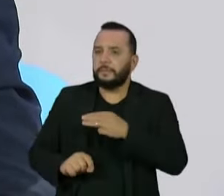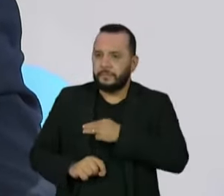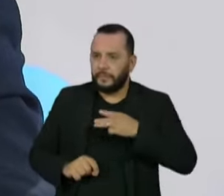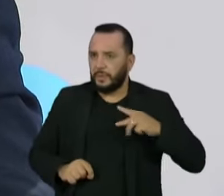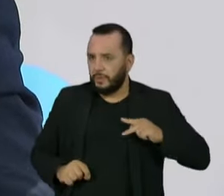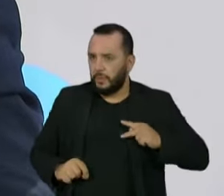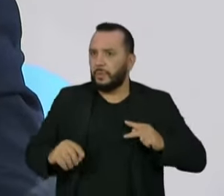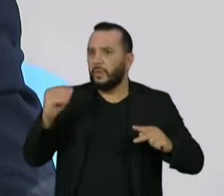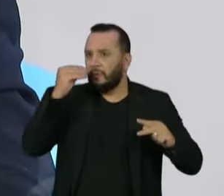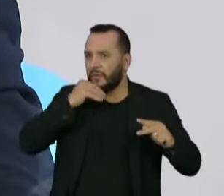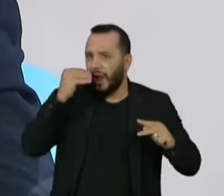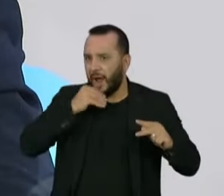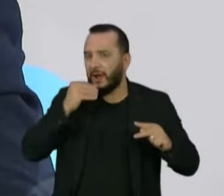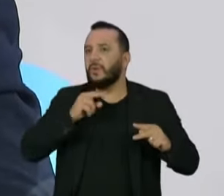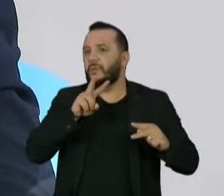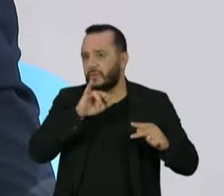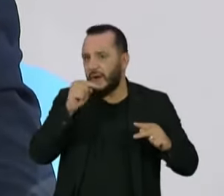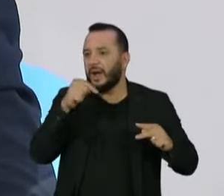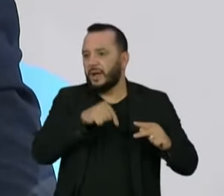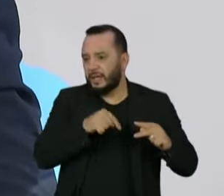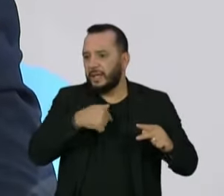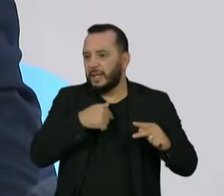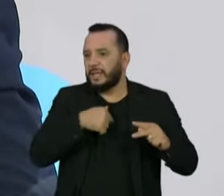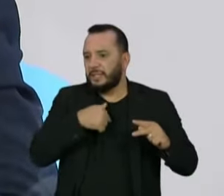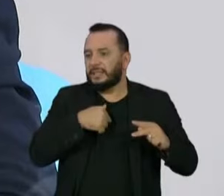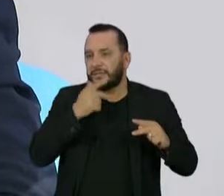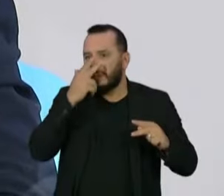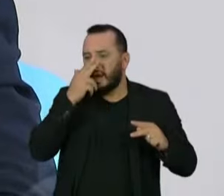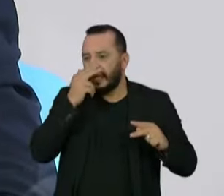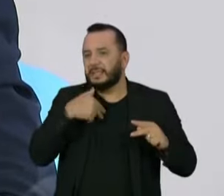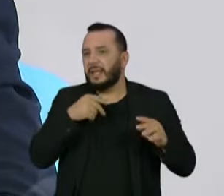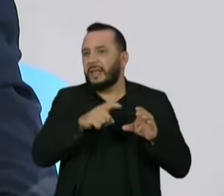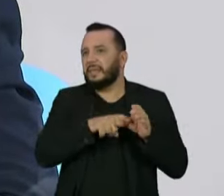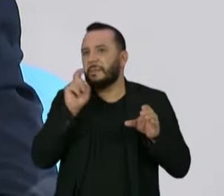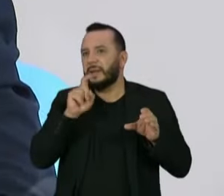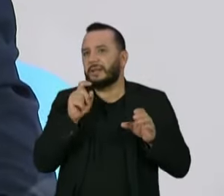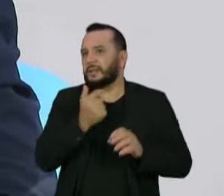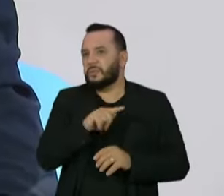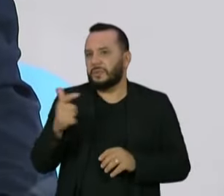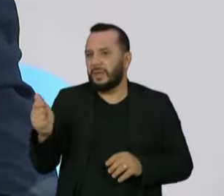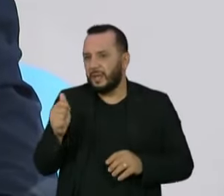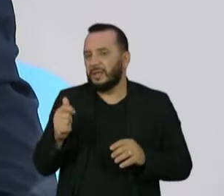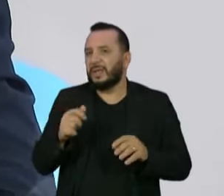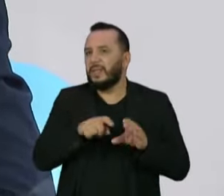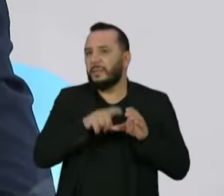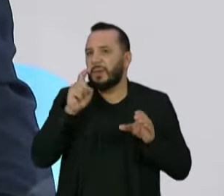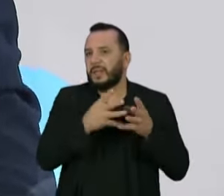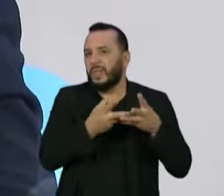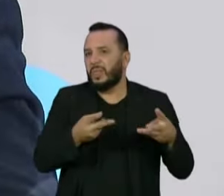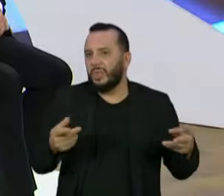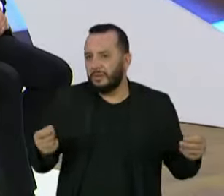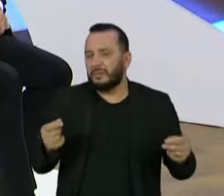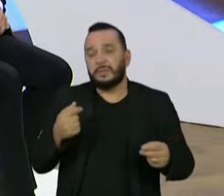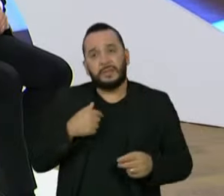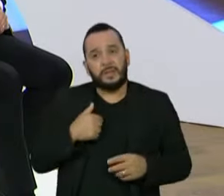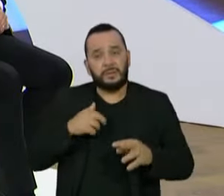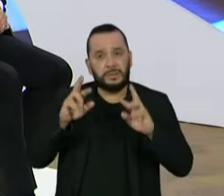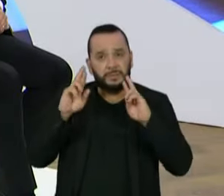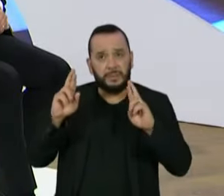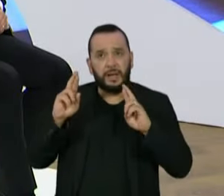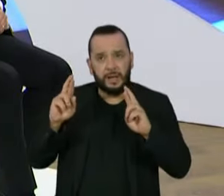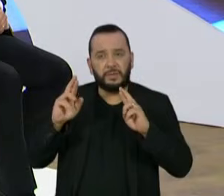Público, que é uma instituição de extrema importância para a democracia. Então, eu espero que os nossos colegas senadores